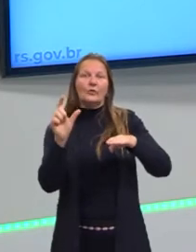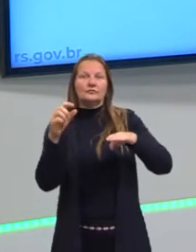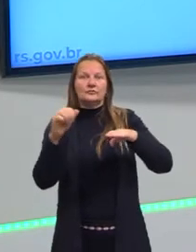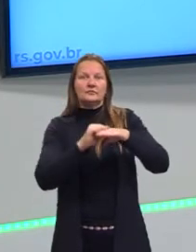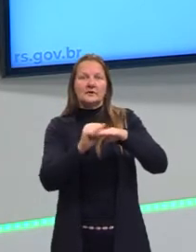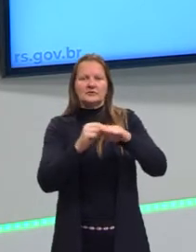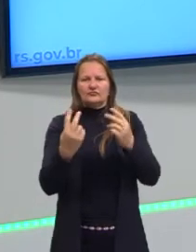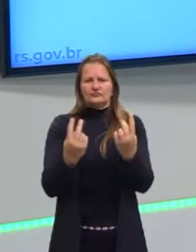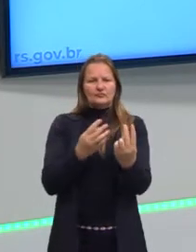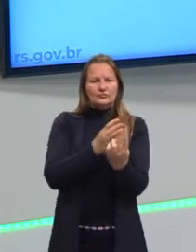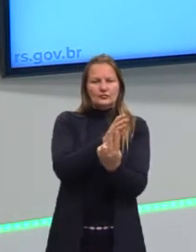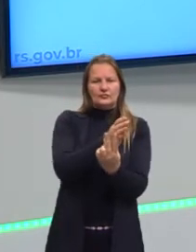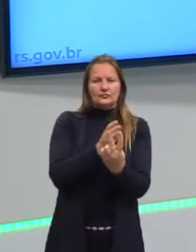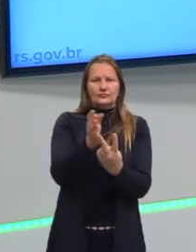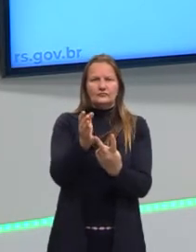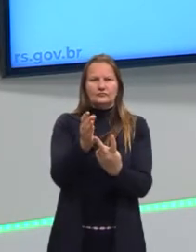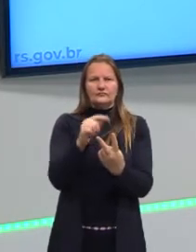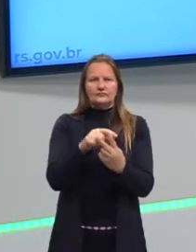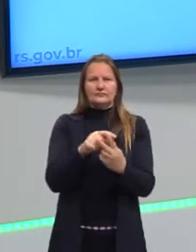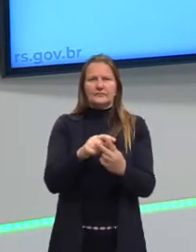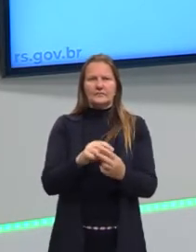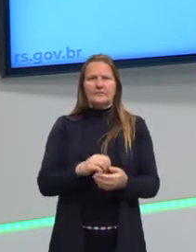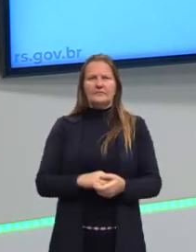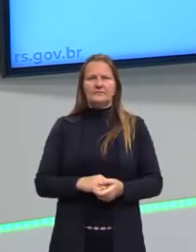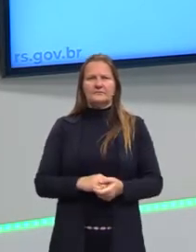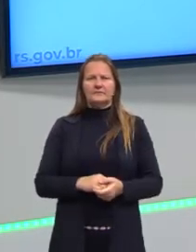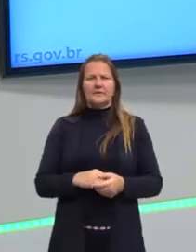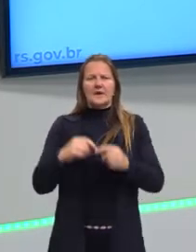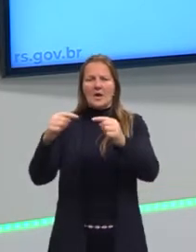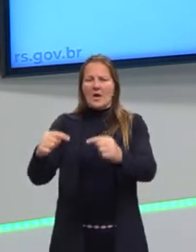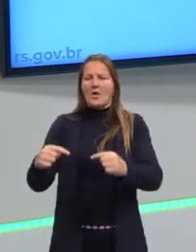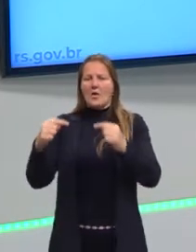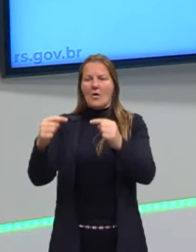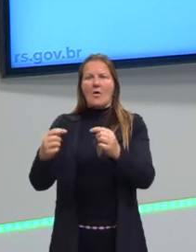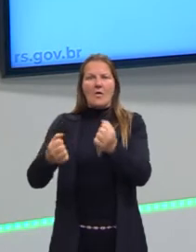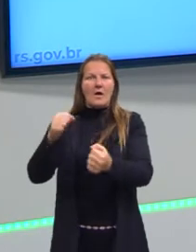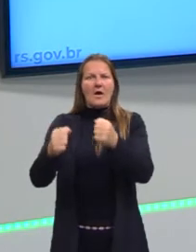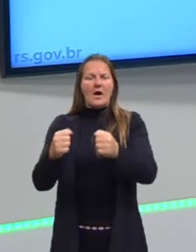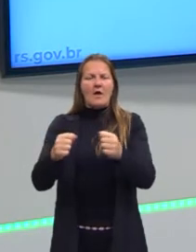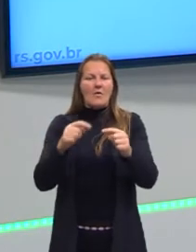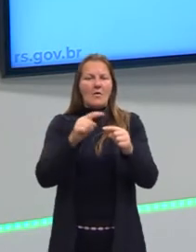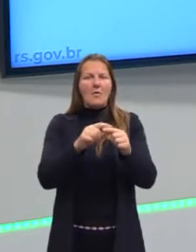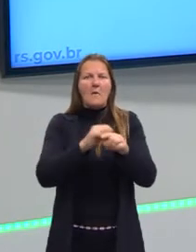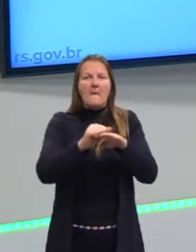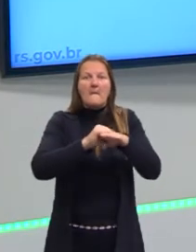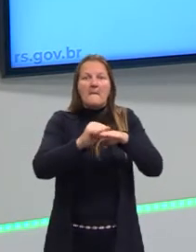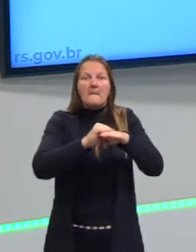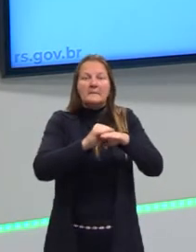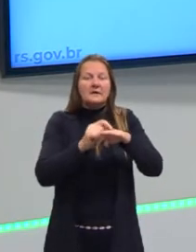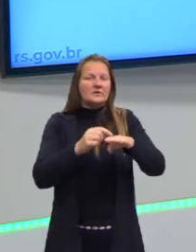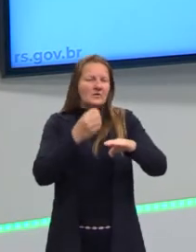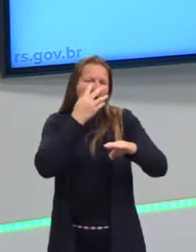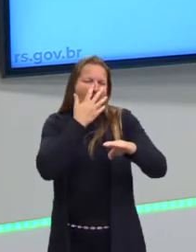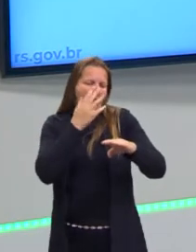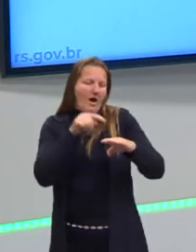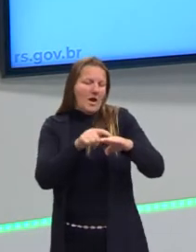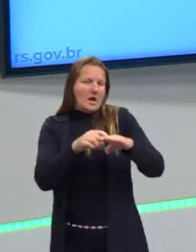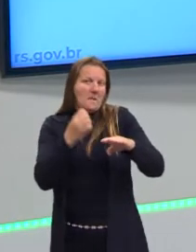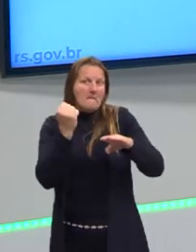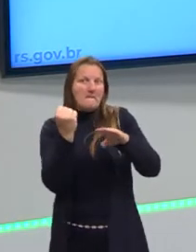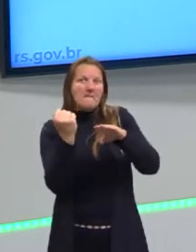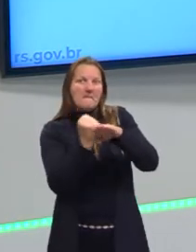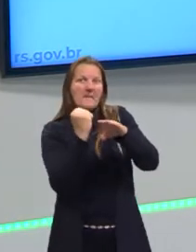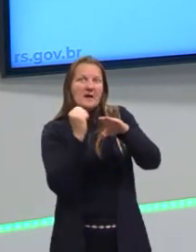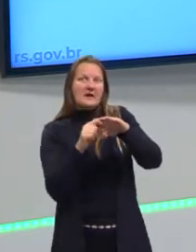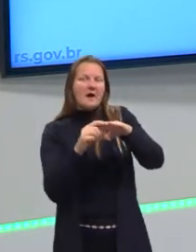Como que um tênis vai custar mais que dois pneus de carro? Esse é o fetichismo em cima das mercadorias, né? Ou mesmo,